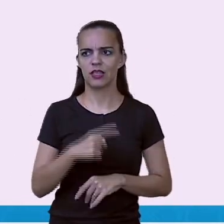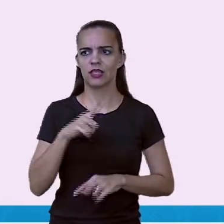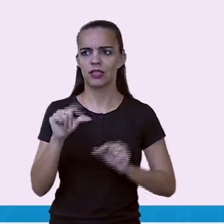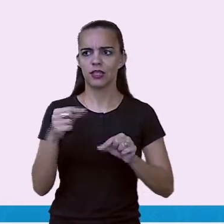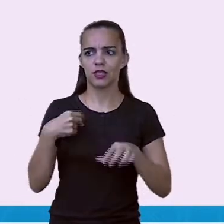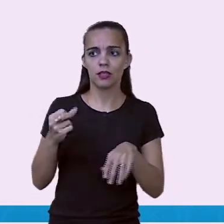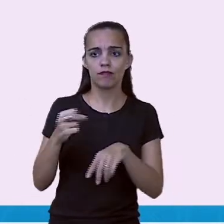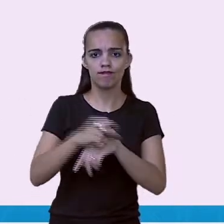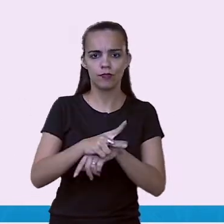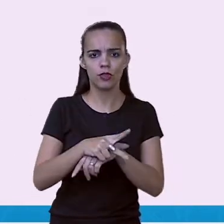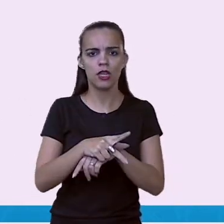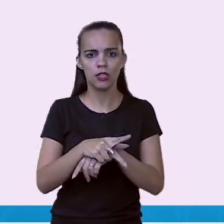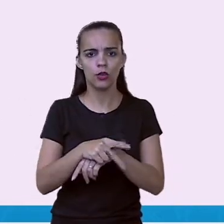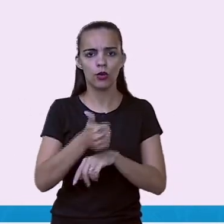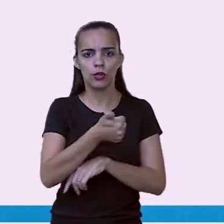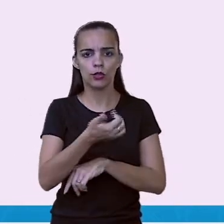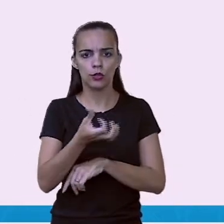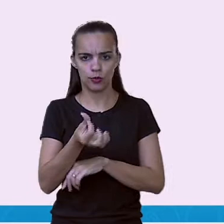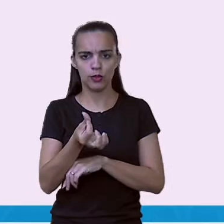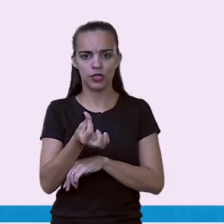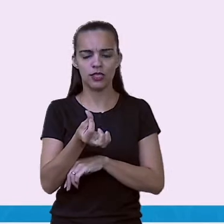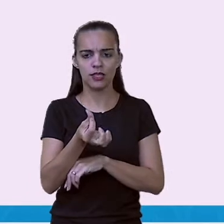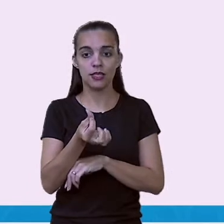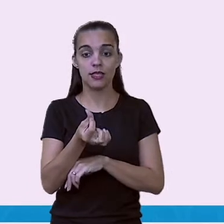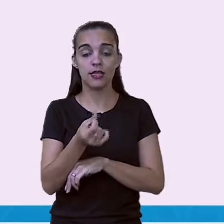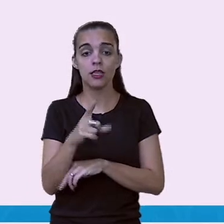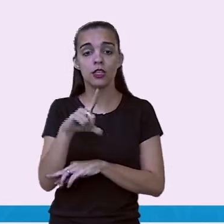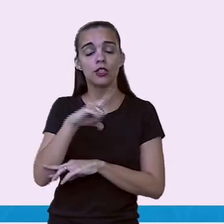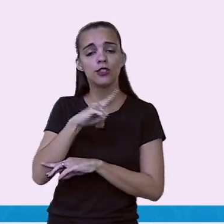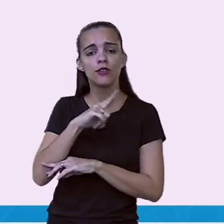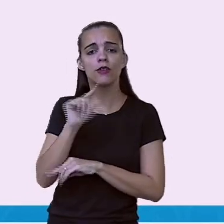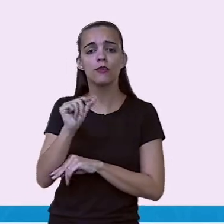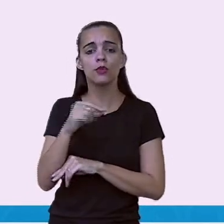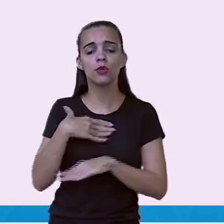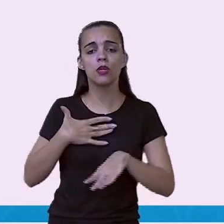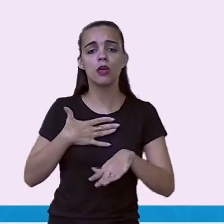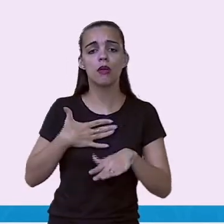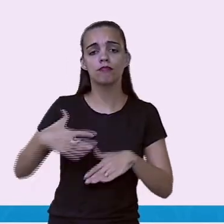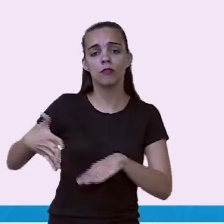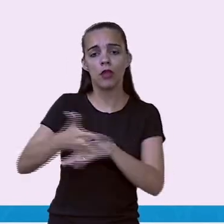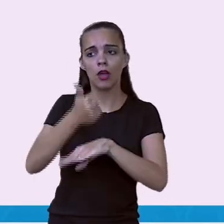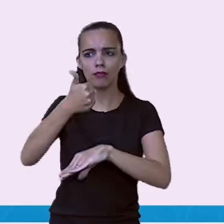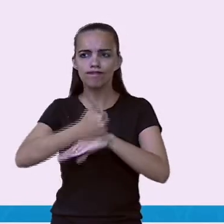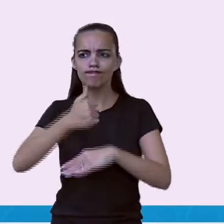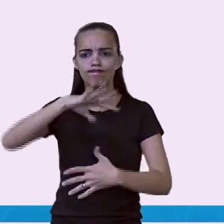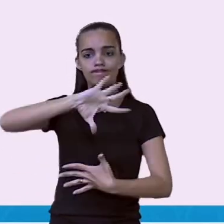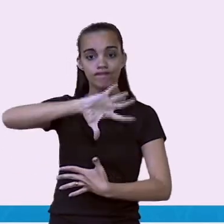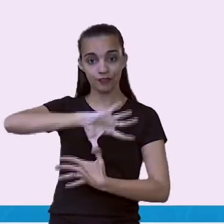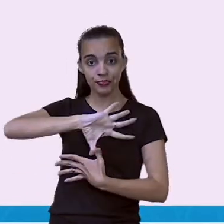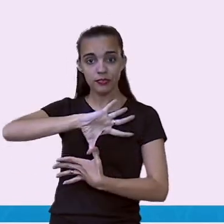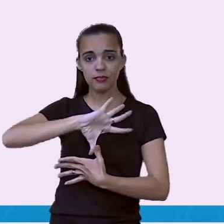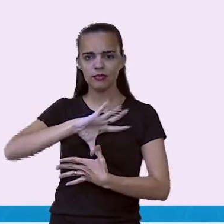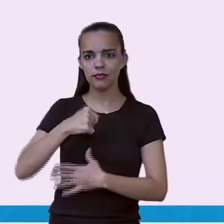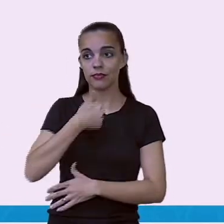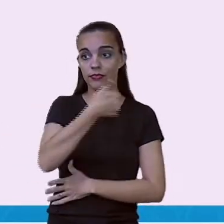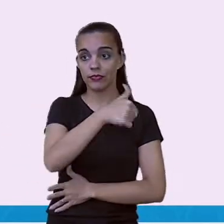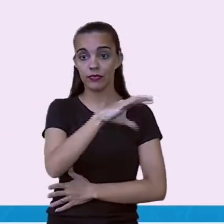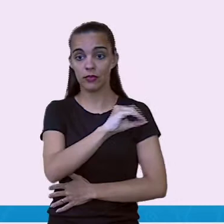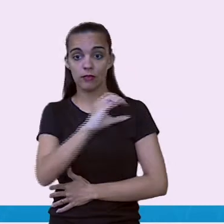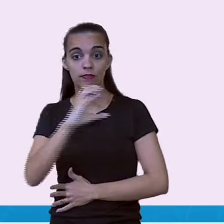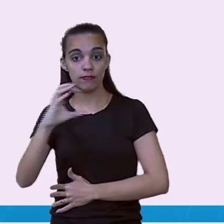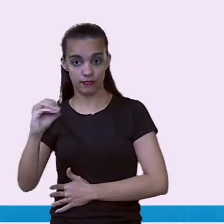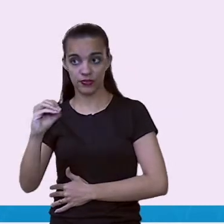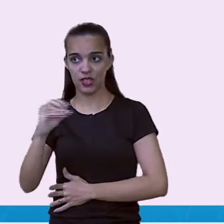que aí em 2016 tivemos a Copa América Centenário. Teve início lá em 1916,